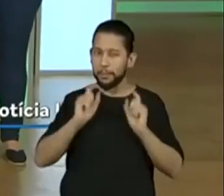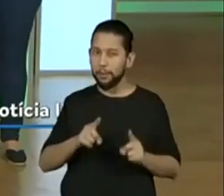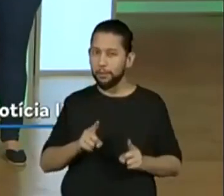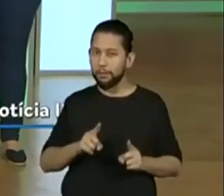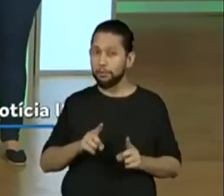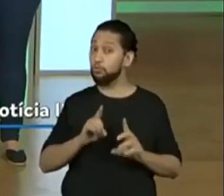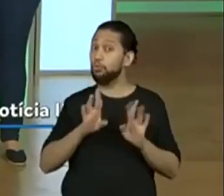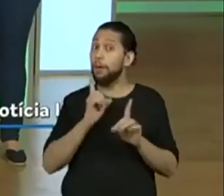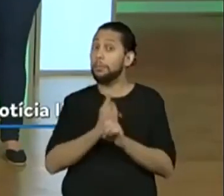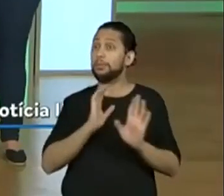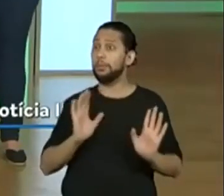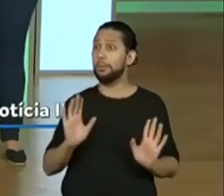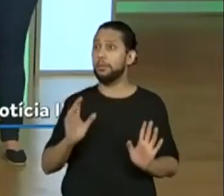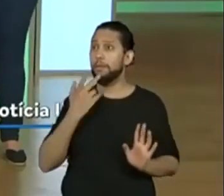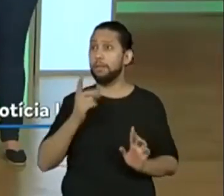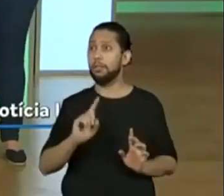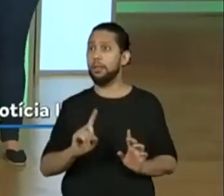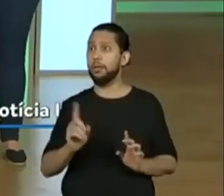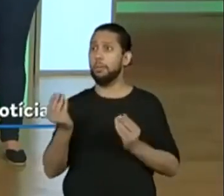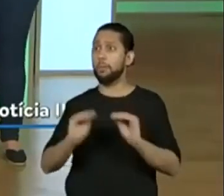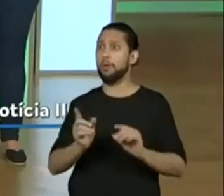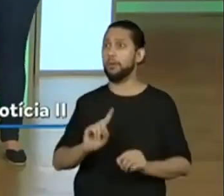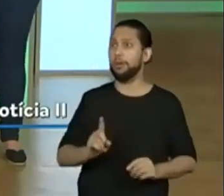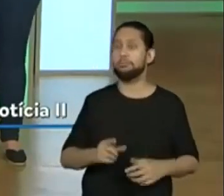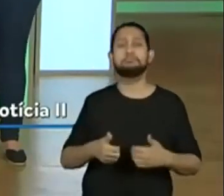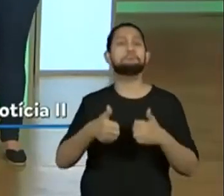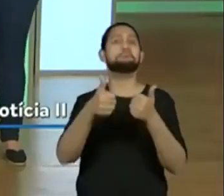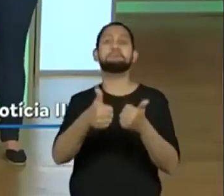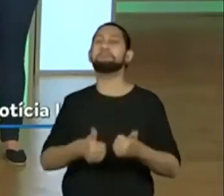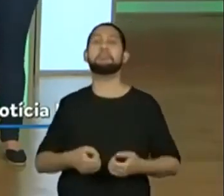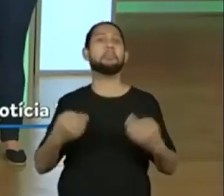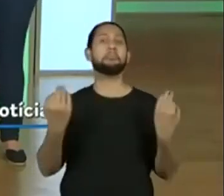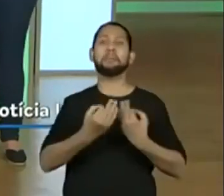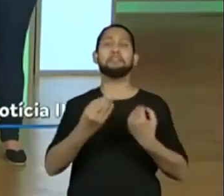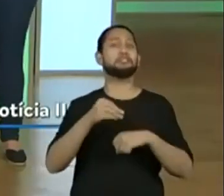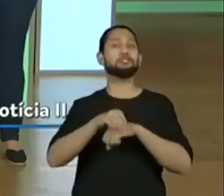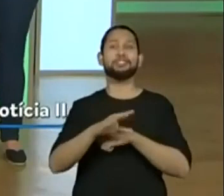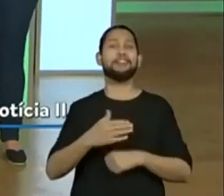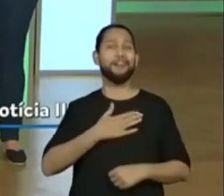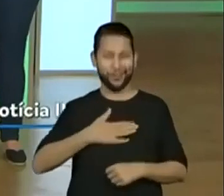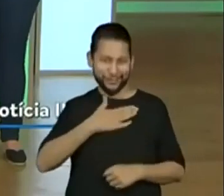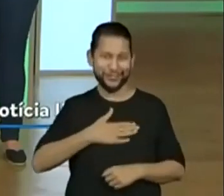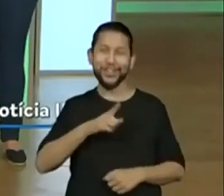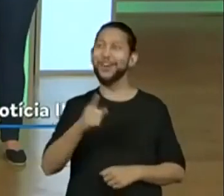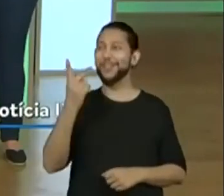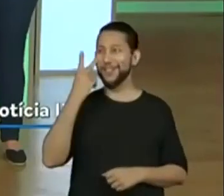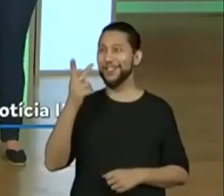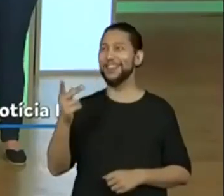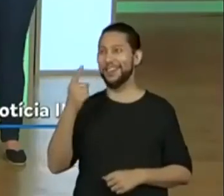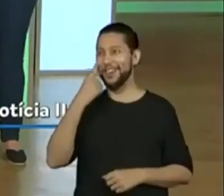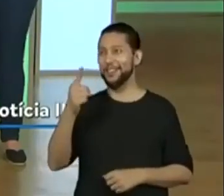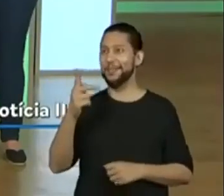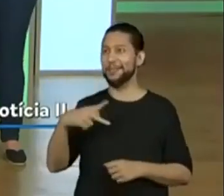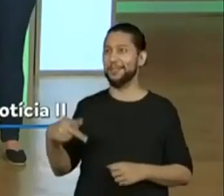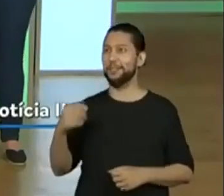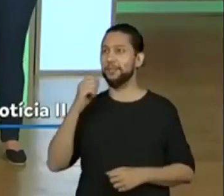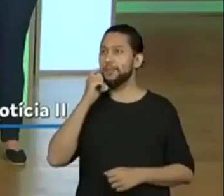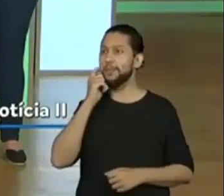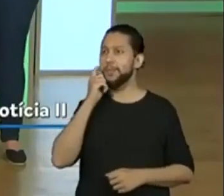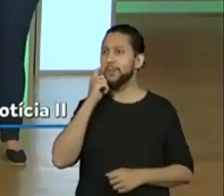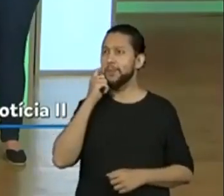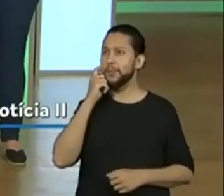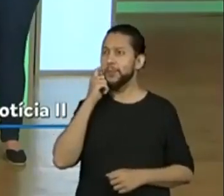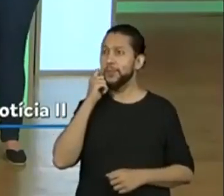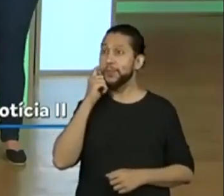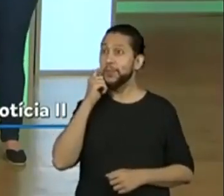localizem. Ó, os professores estão falando, ok, perfeita a dica, que legal, hein? Guarda um pouquinho que a gente já vai retomar isso. Mas